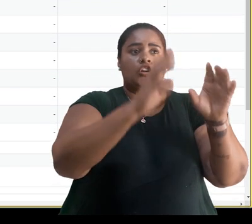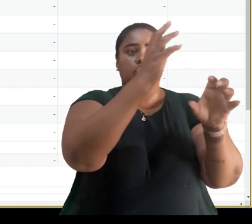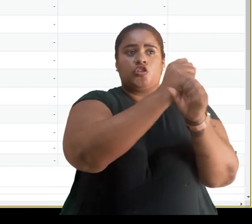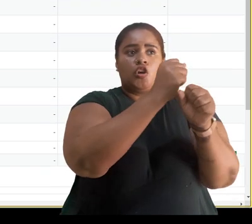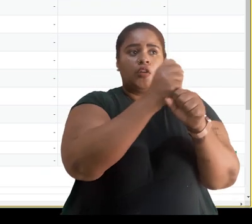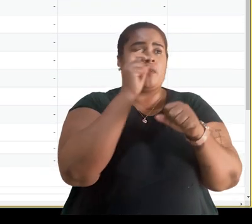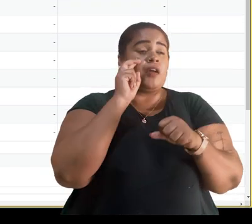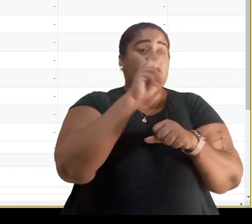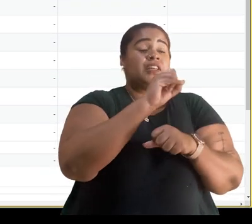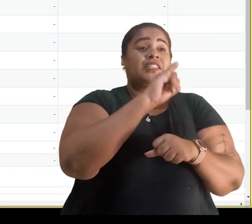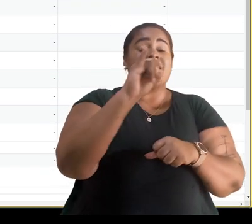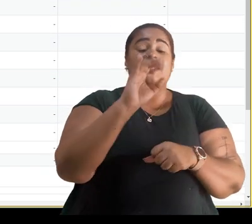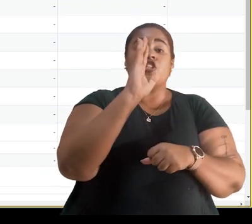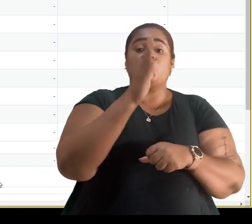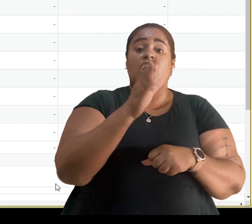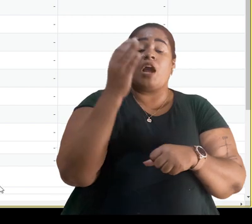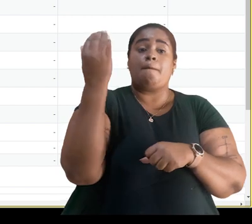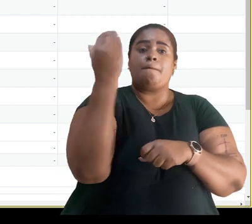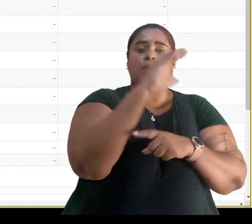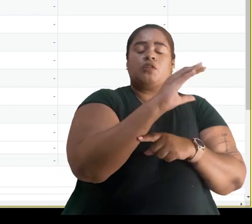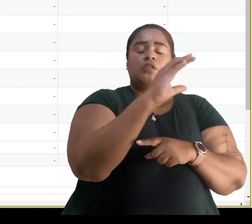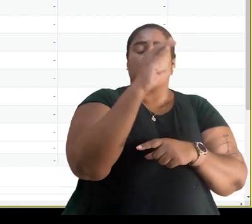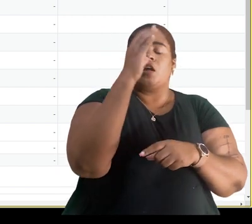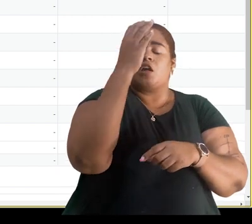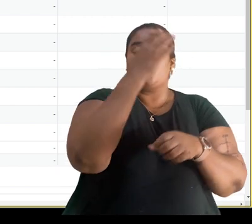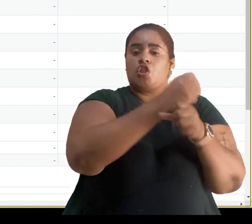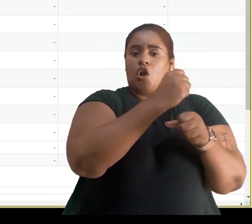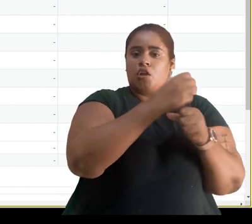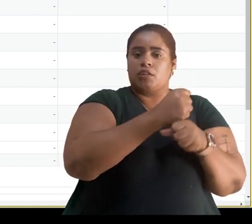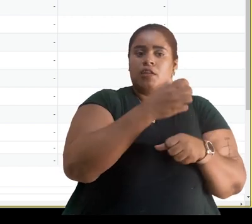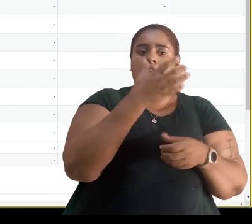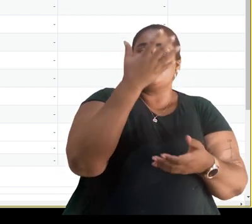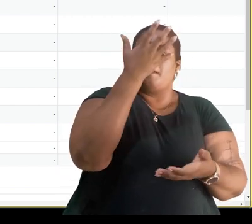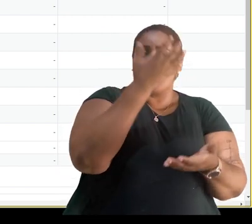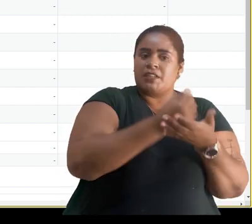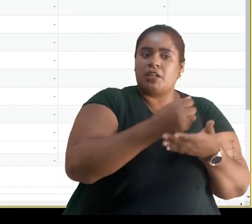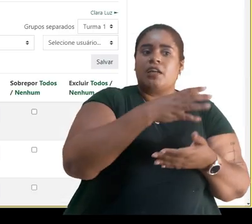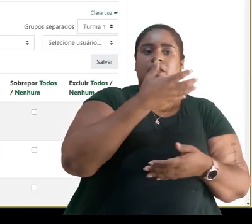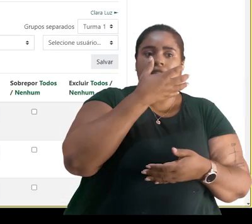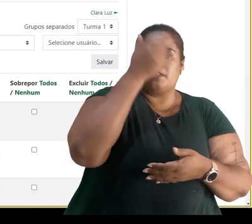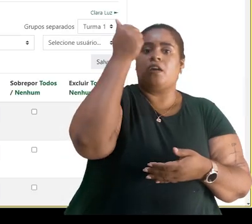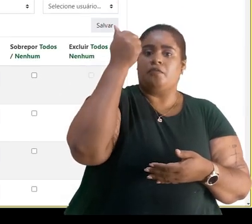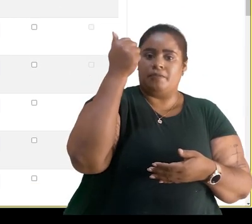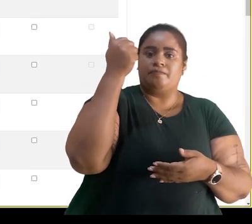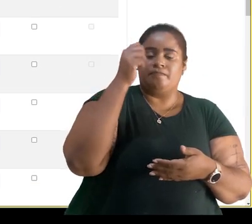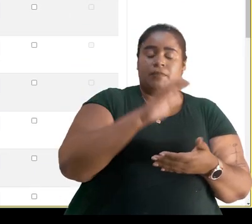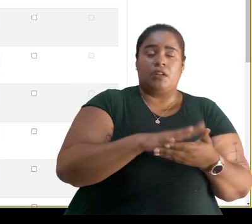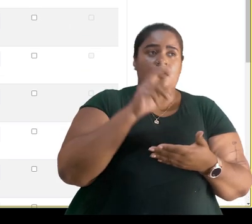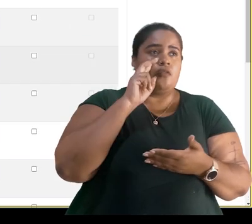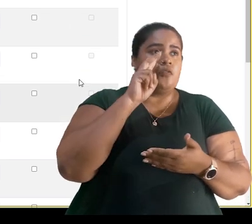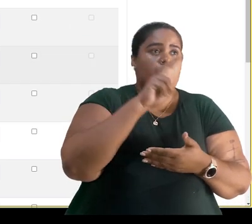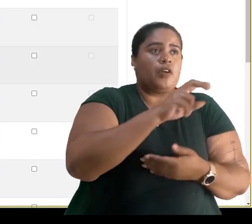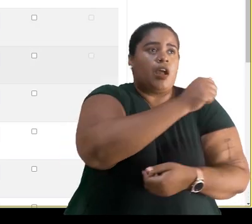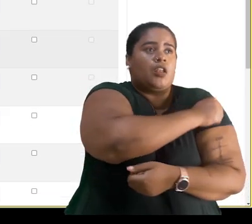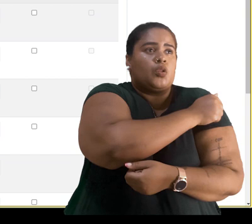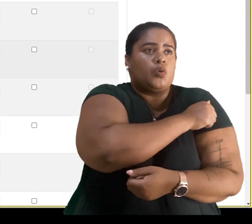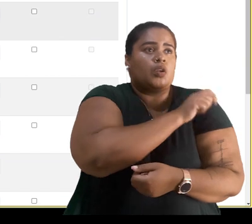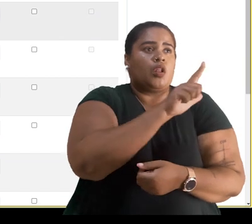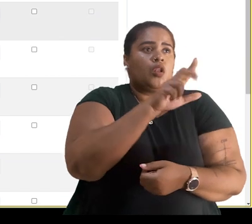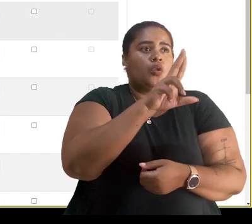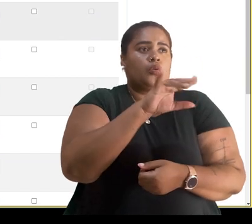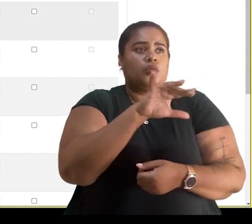essa nota realmente foi salva. Então, vou escolher aqui a aluna, que é a Lúcia Esmeralda, e vou